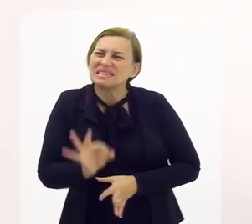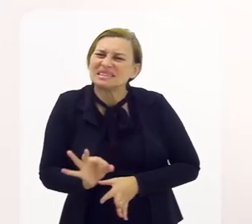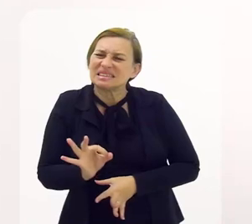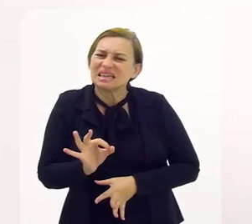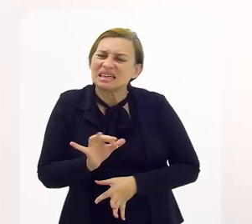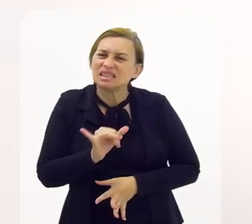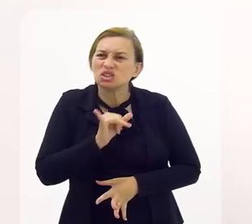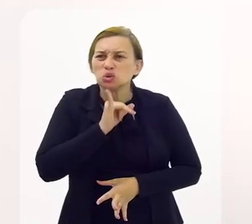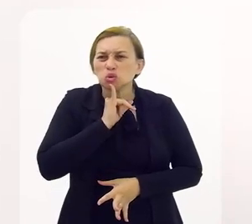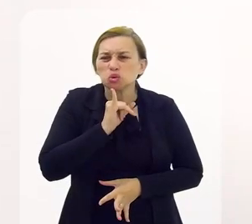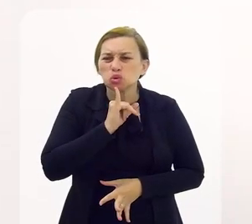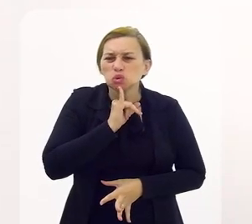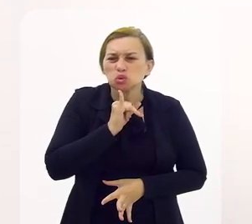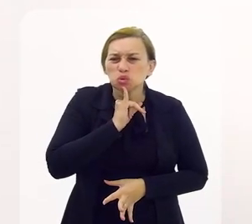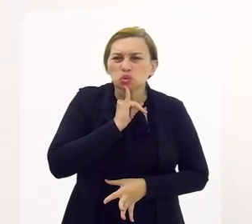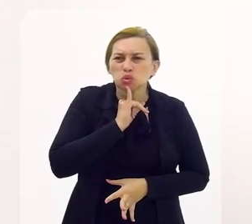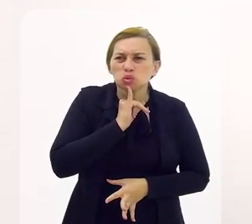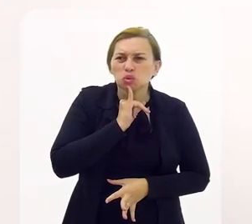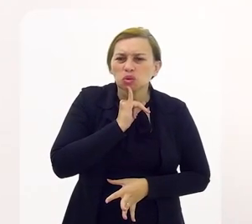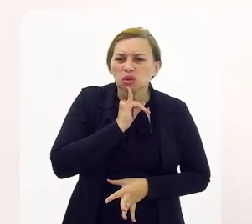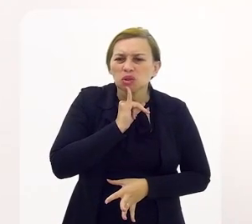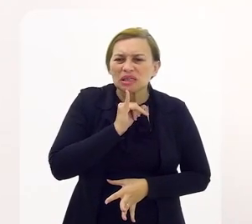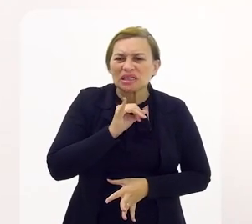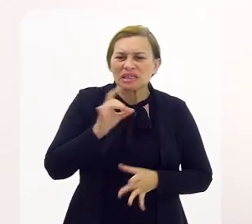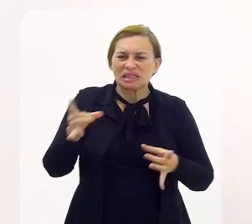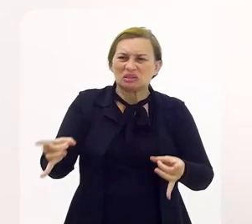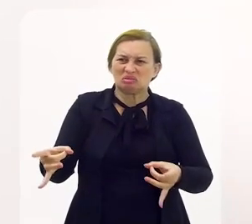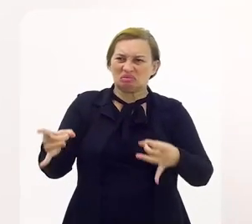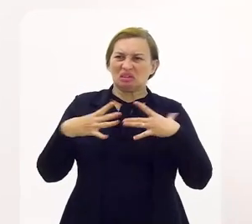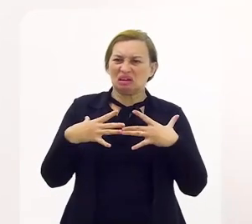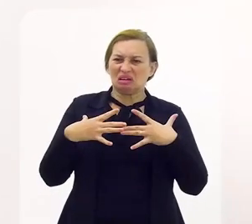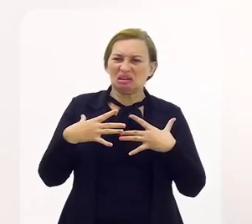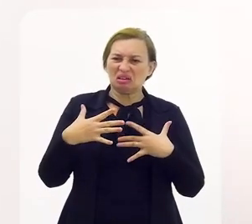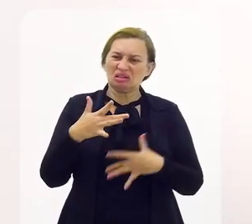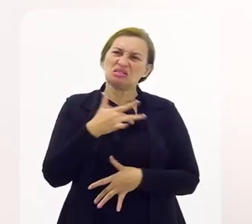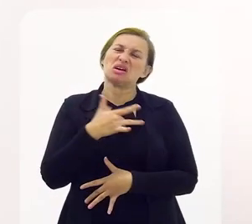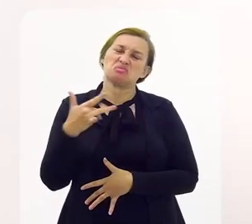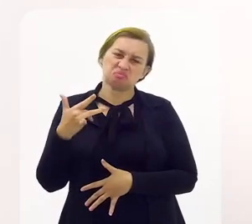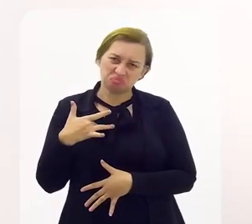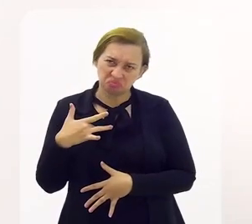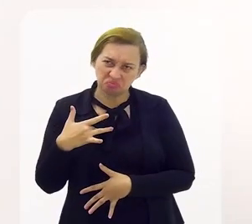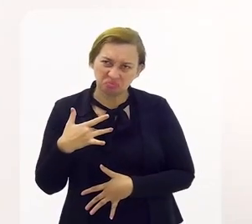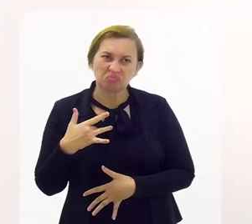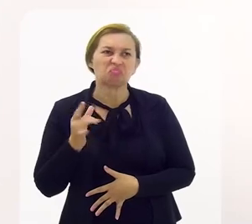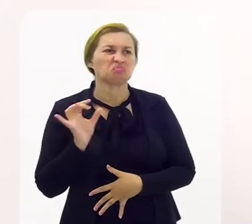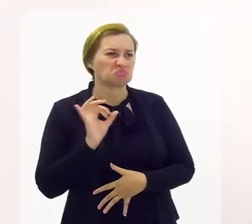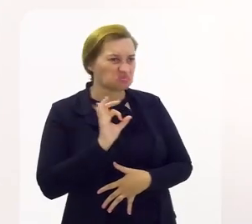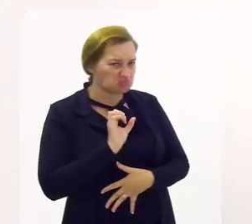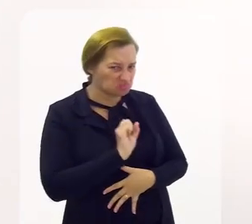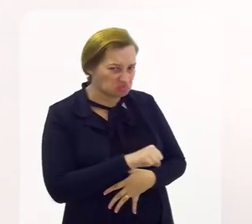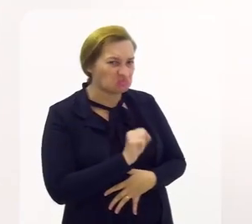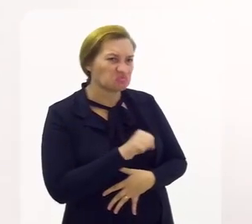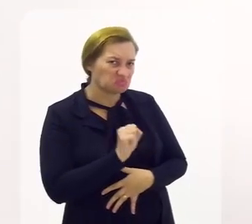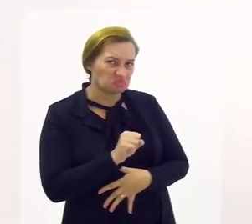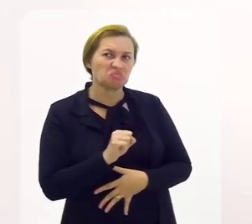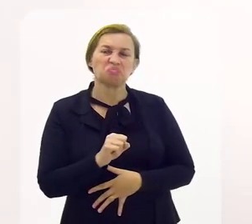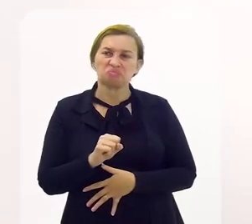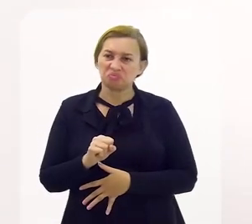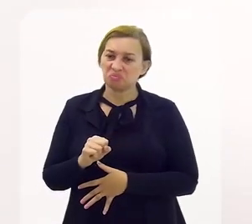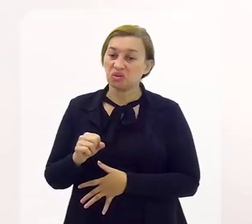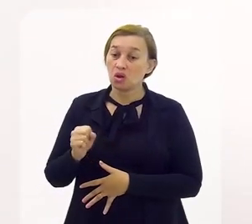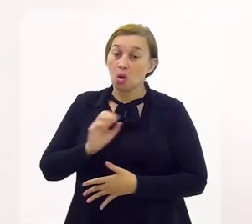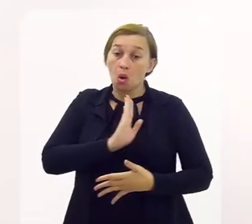correto, infelizmente, desculpa, desleixada com a minha saúde Ah, é? Era E